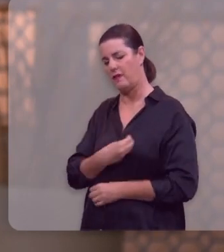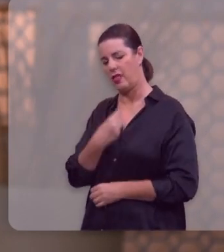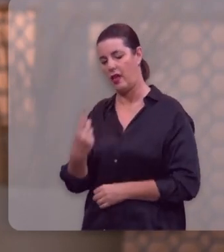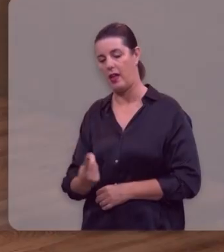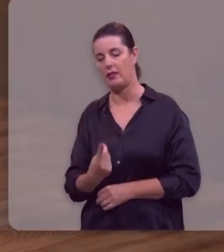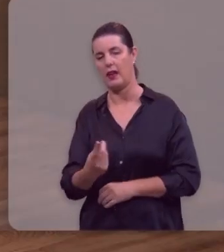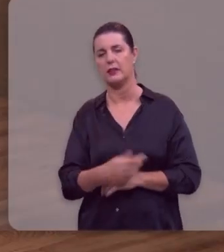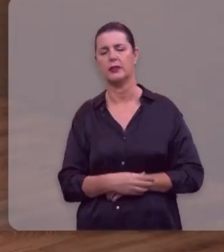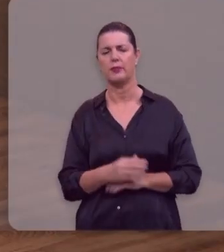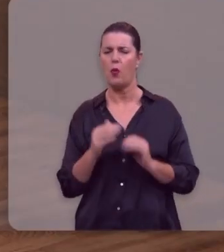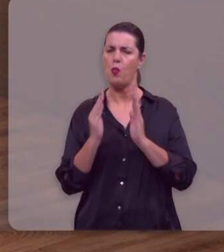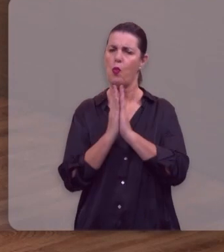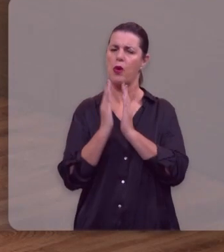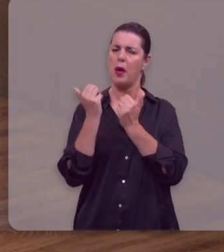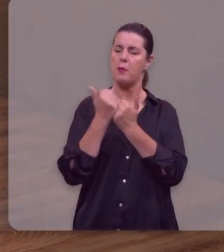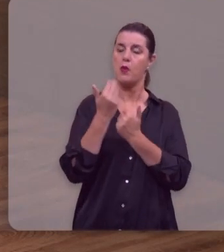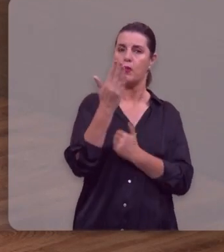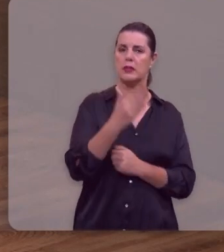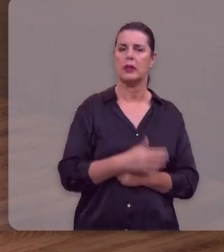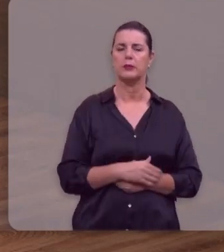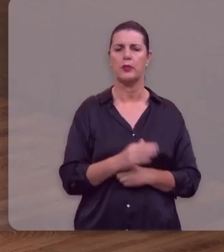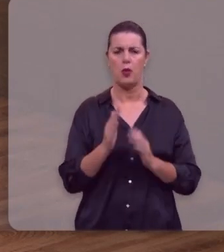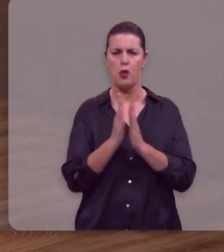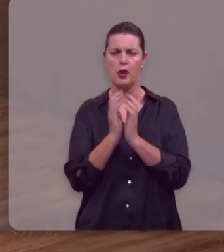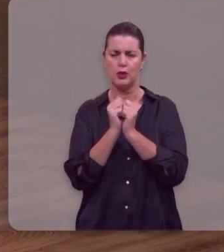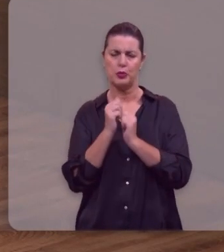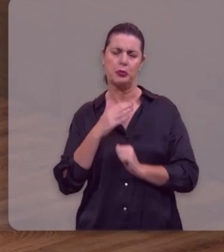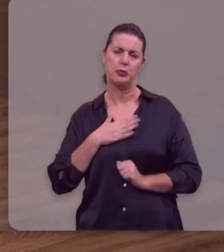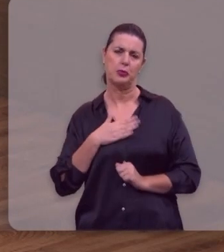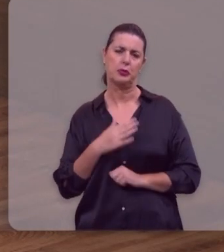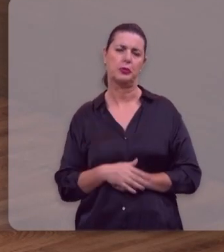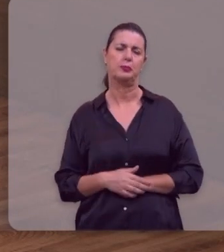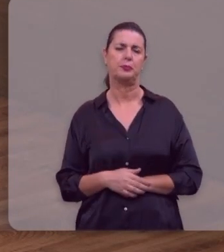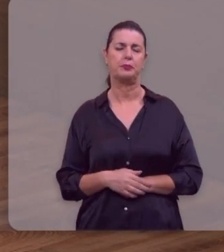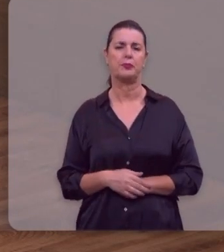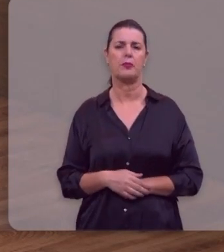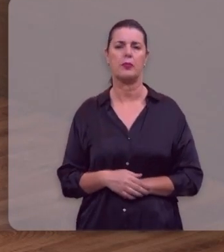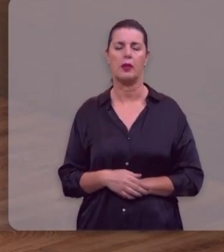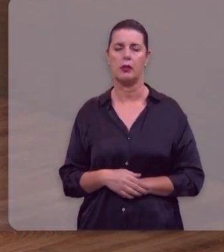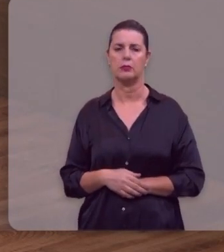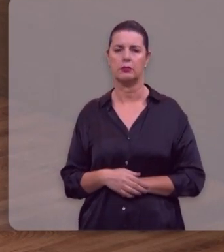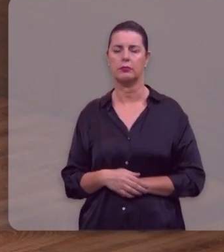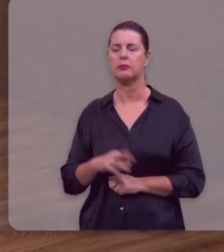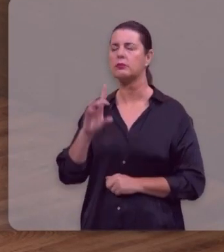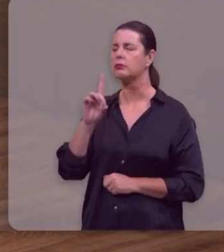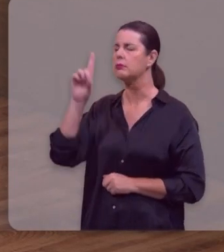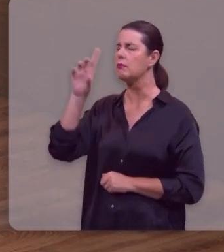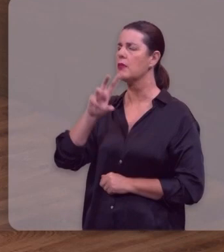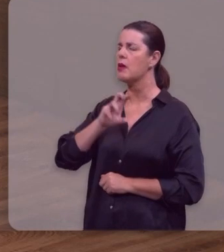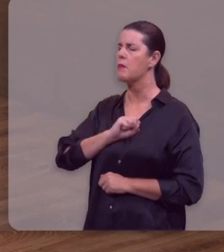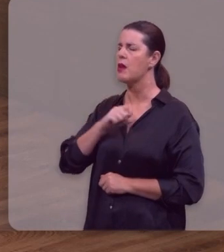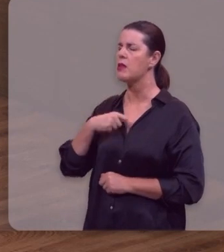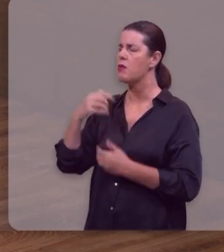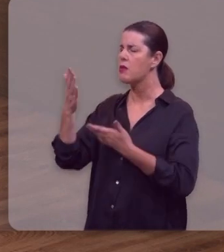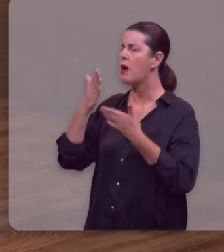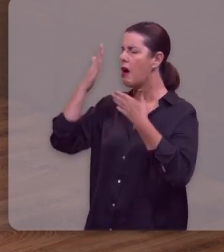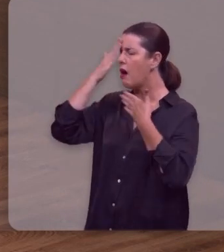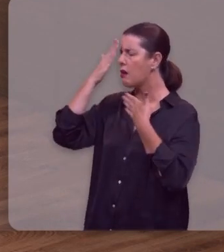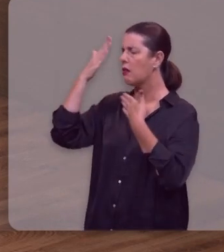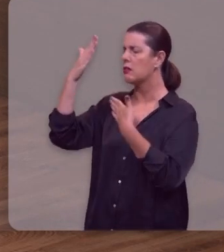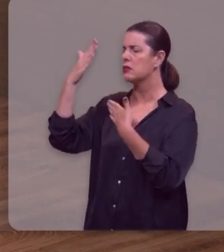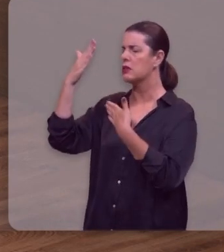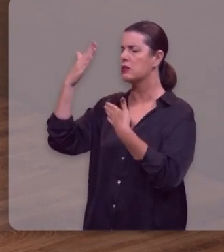eterna. Eu vou orar com você, ore comigo, onde você está. Deus amado, eu quero te agradecer,